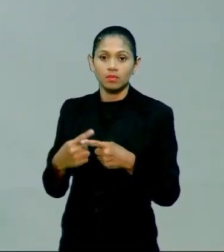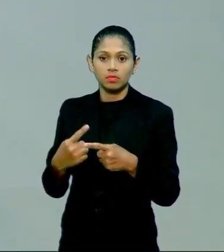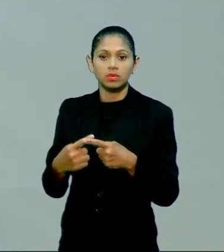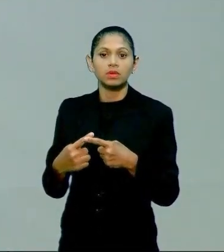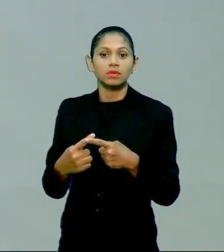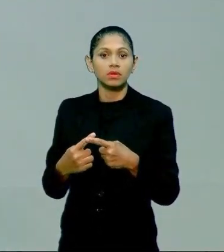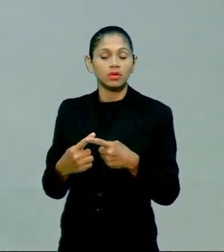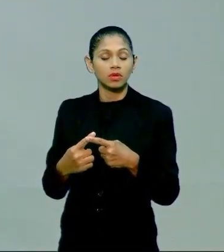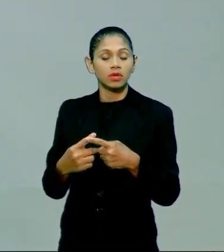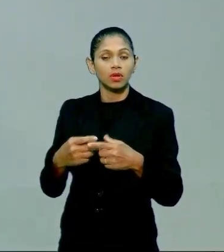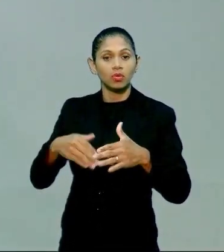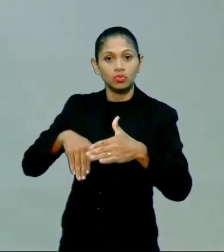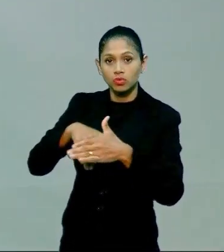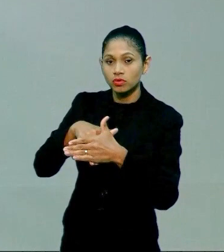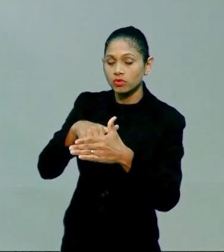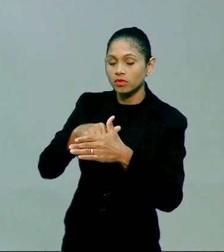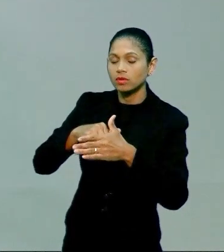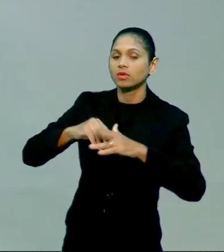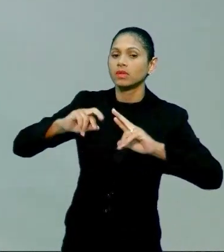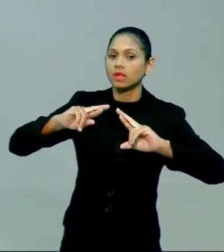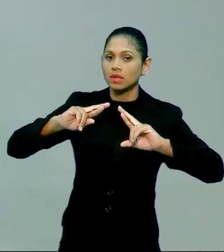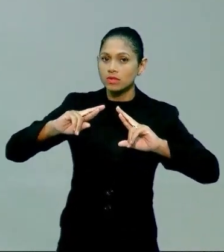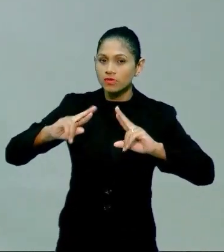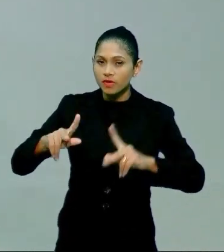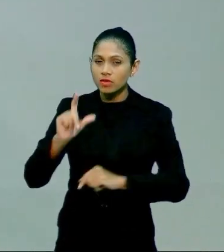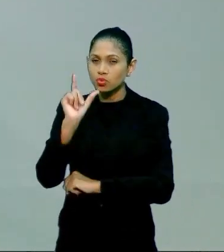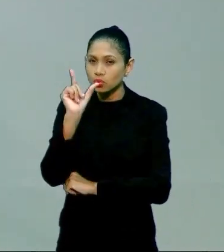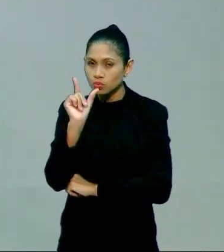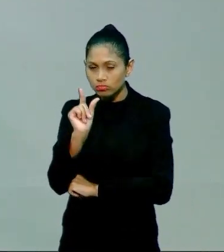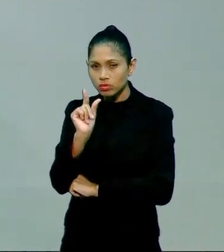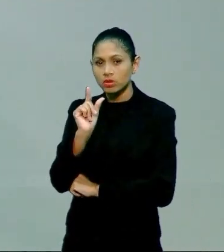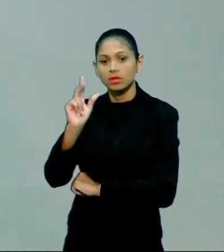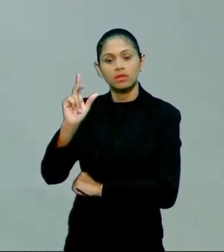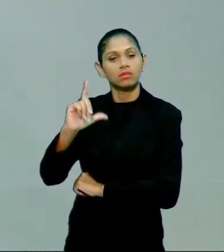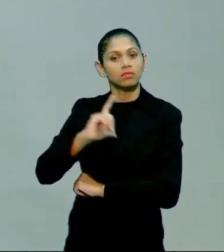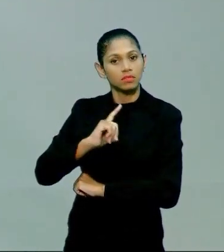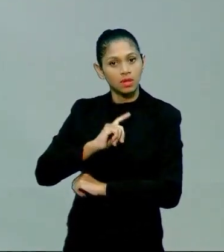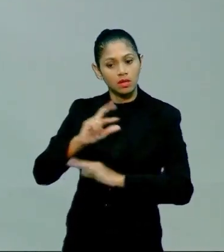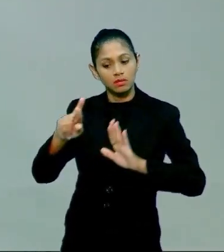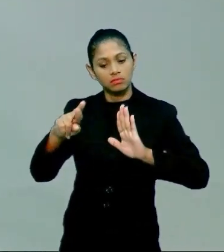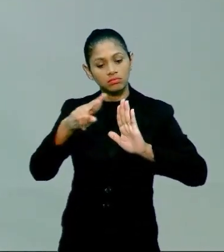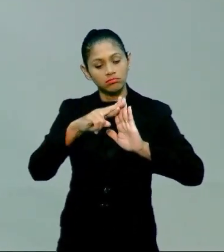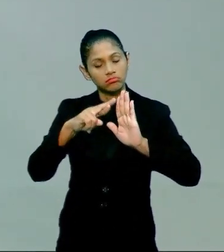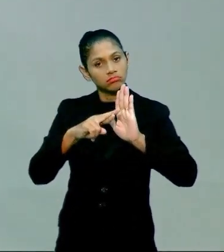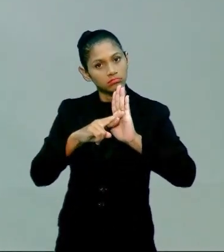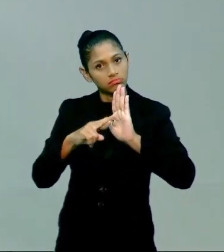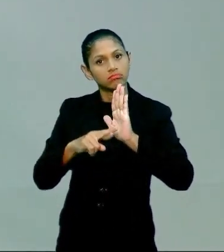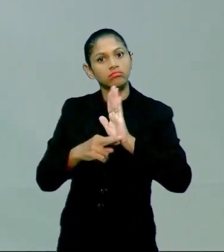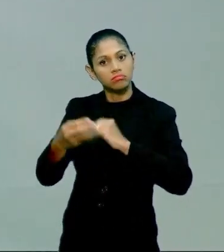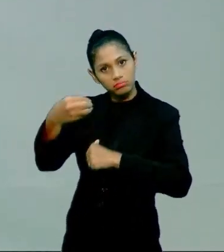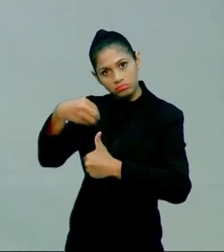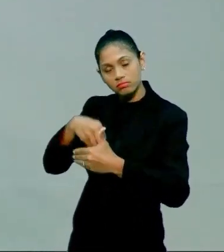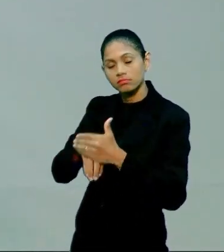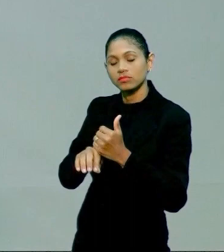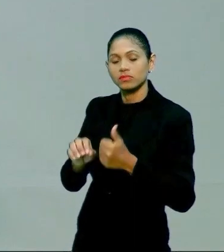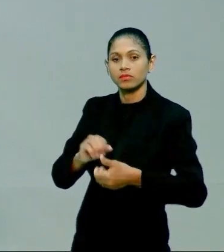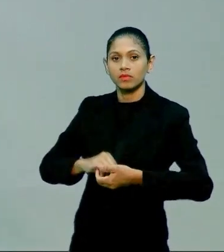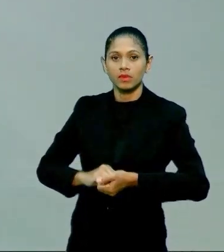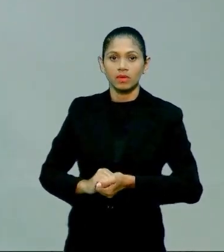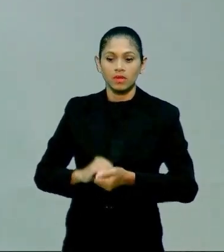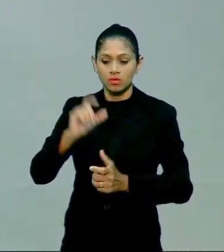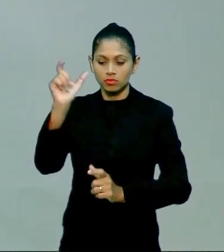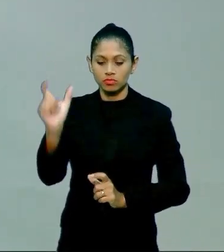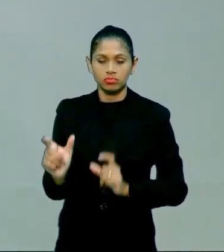caráter dos jogos. Os jogos a gente vai adaptando as regras. Conforme quem estiver estabelecendo aquela prática,